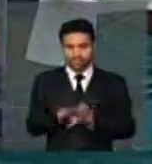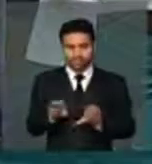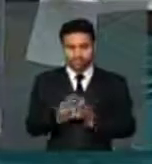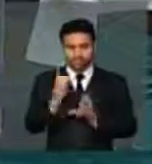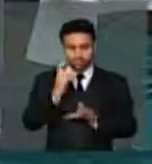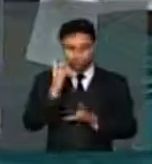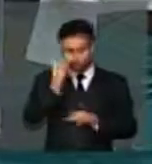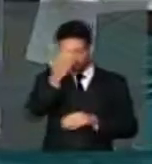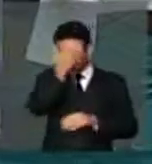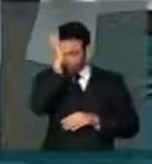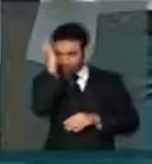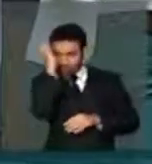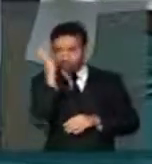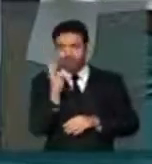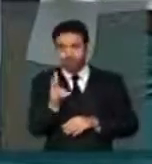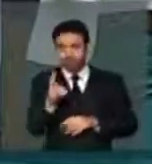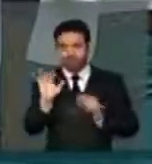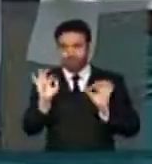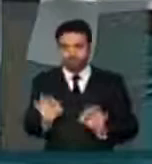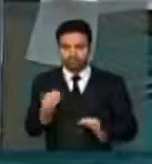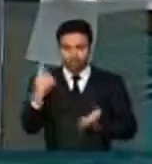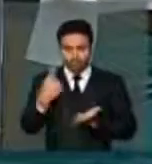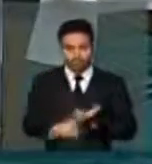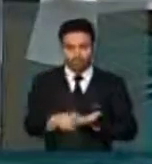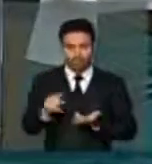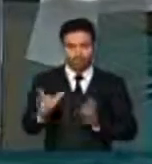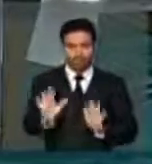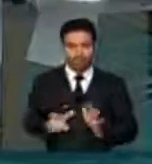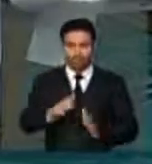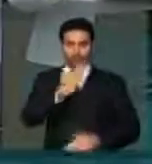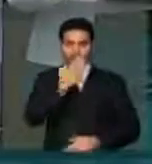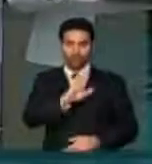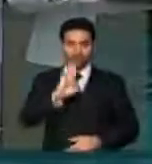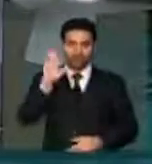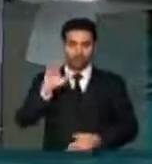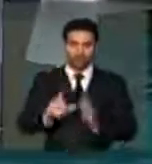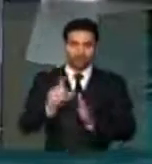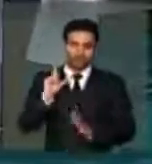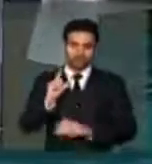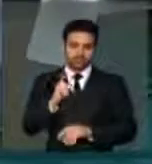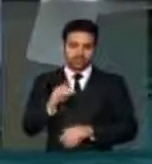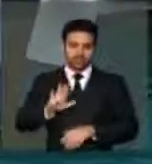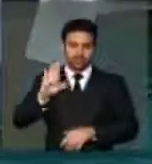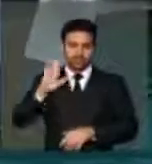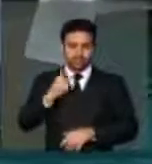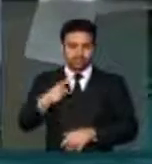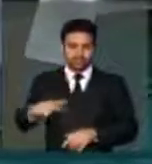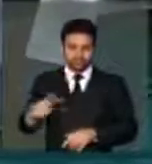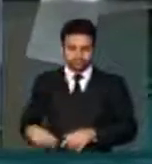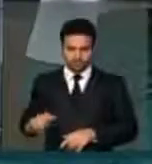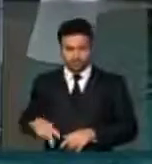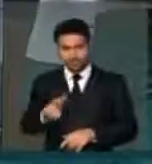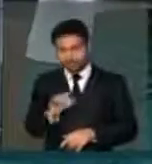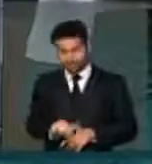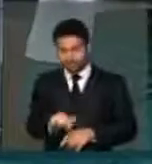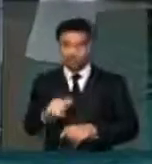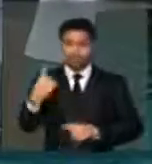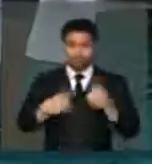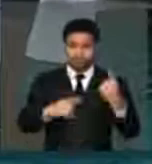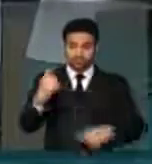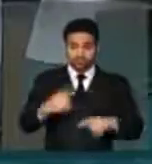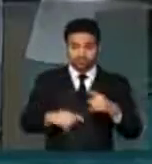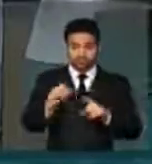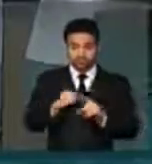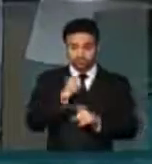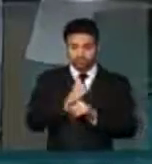o deputado Eduardo Cunha, portanto, ele cumpre aquilo que ele se comprometeu durante toda a sua campanha presente da Casa. Pautar aqui as matérias de interesse da sociedade brasileira, eu